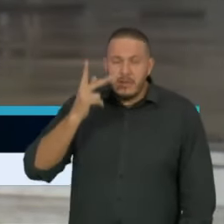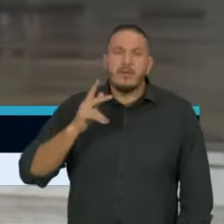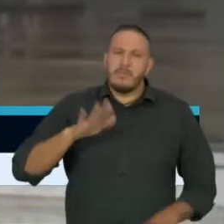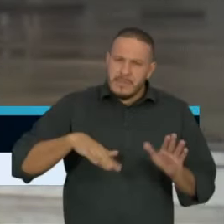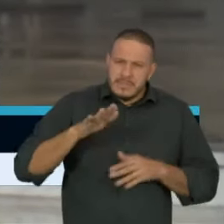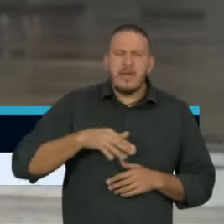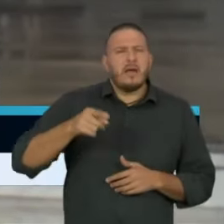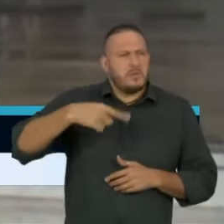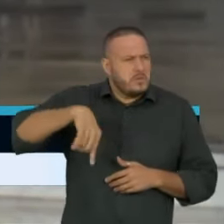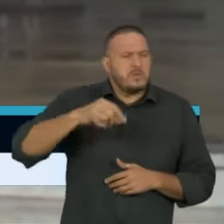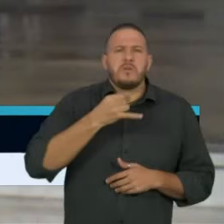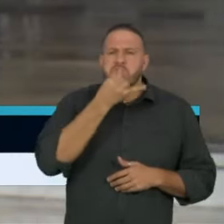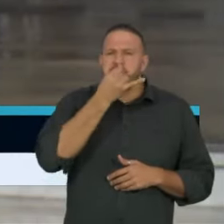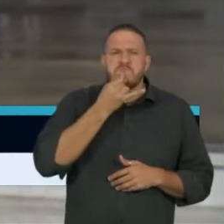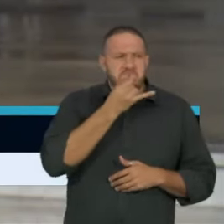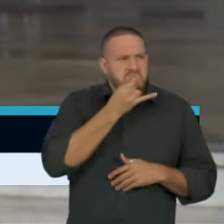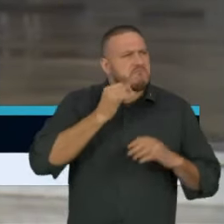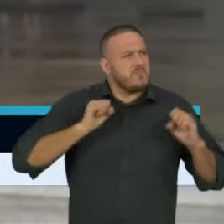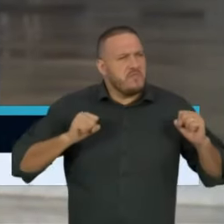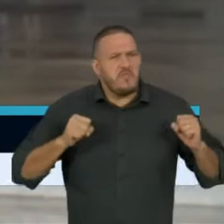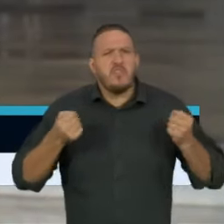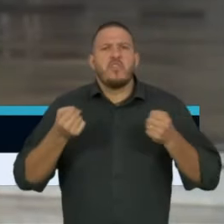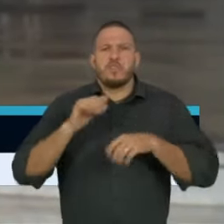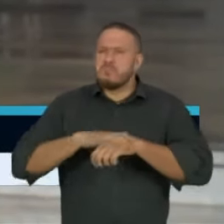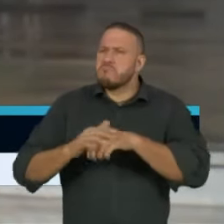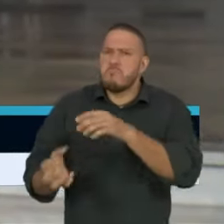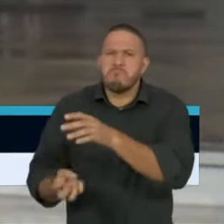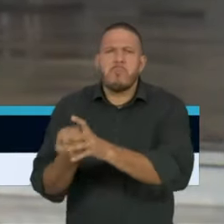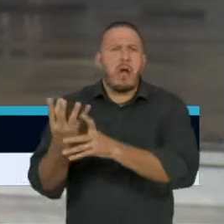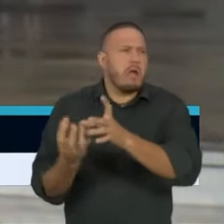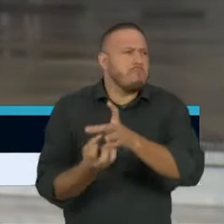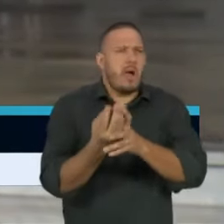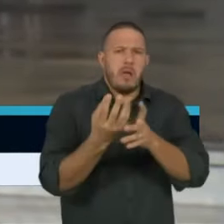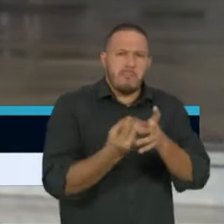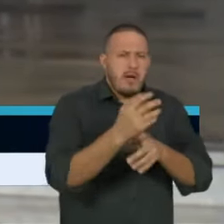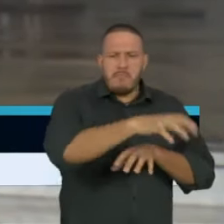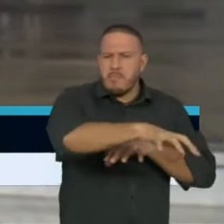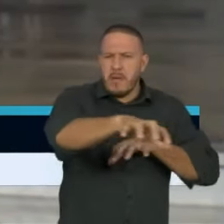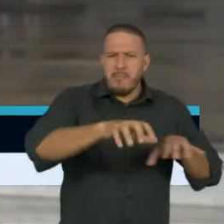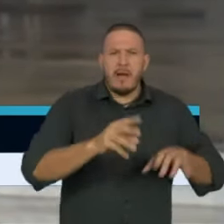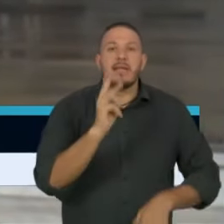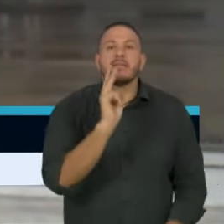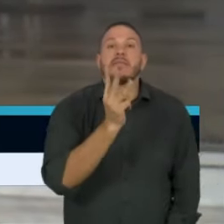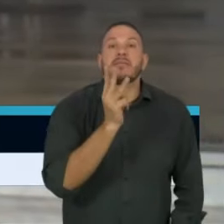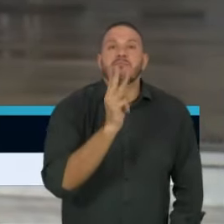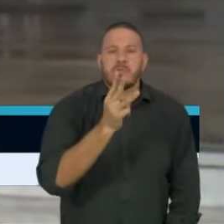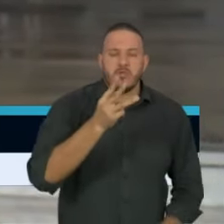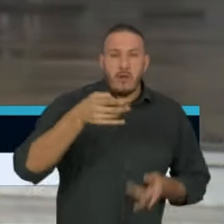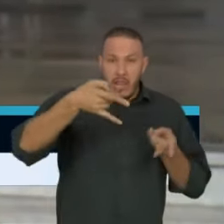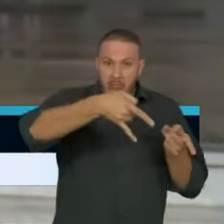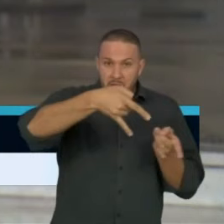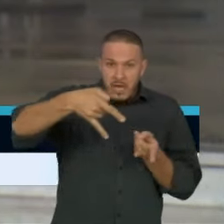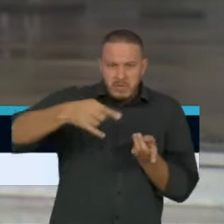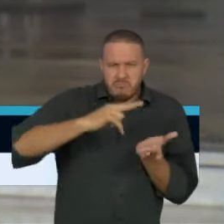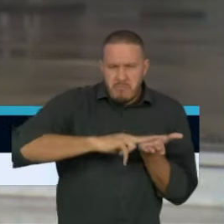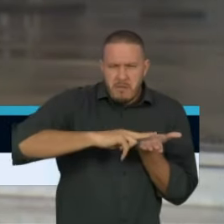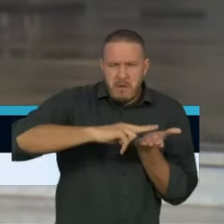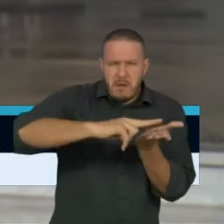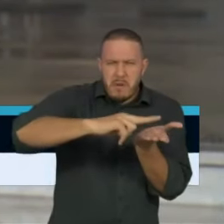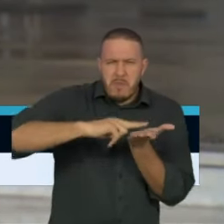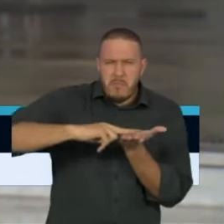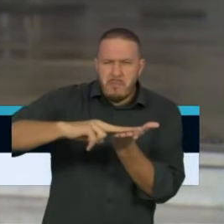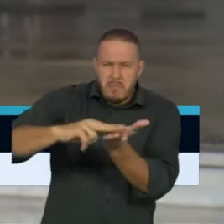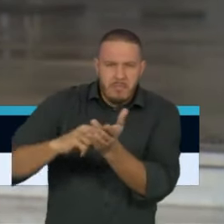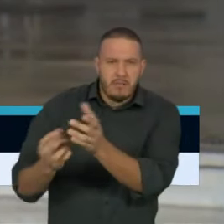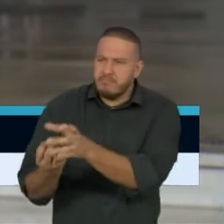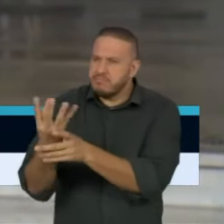esforço de criação de 3 mil leitos adicionais que nós temos tendo aqui na cidade de São Paulo,